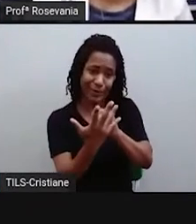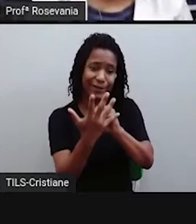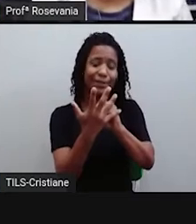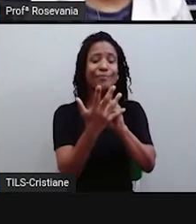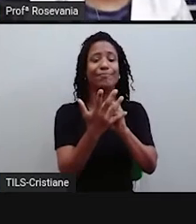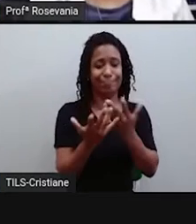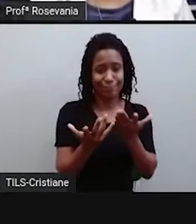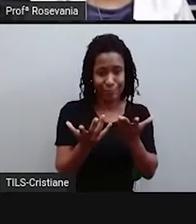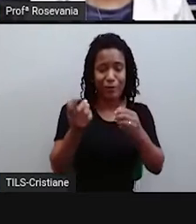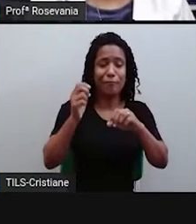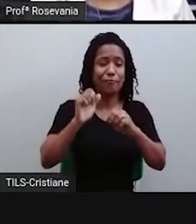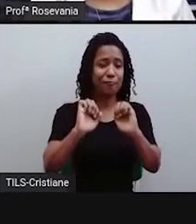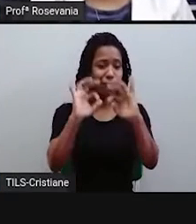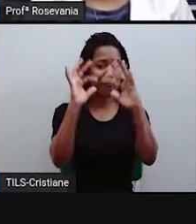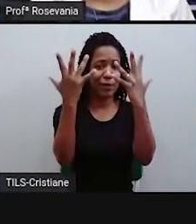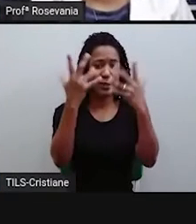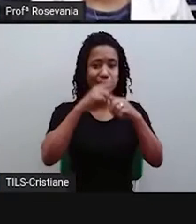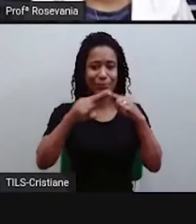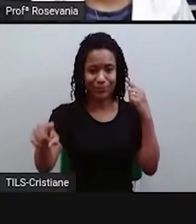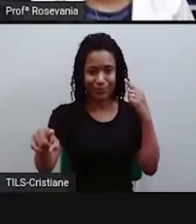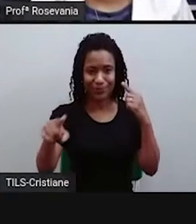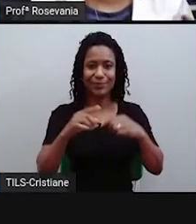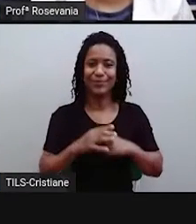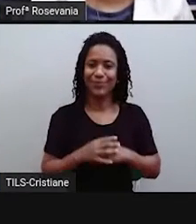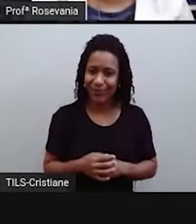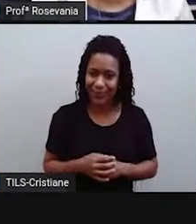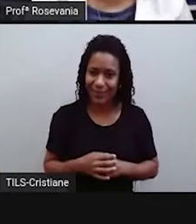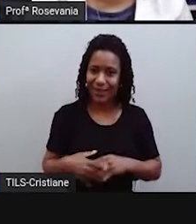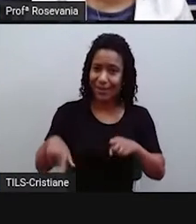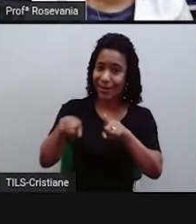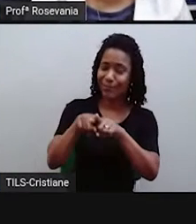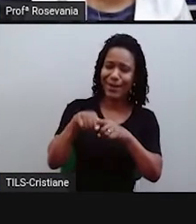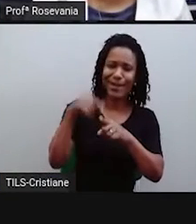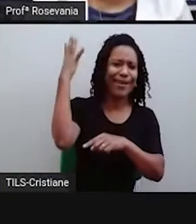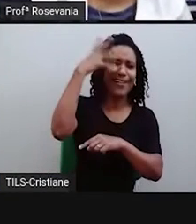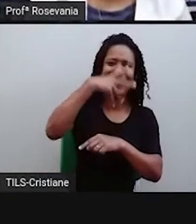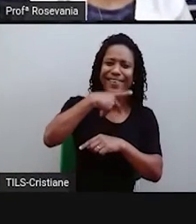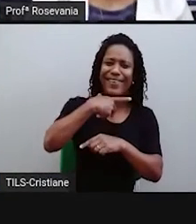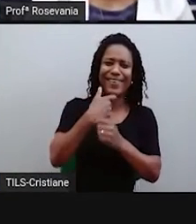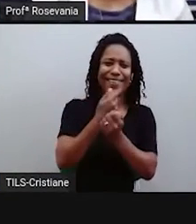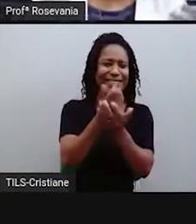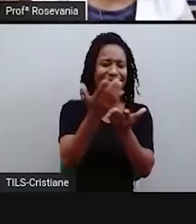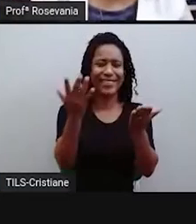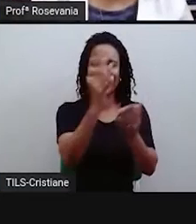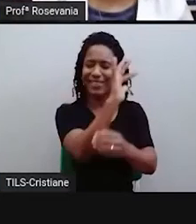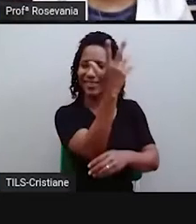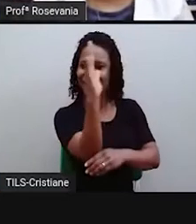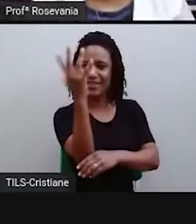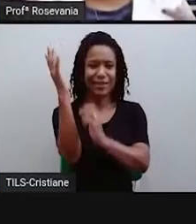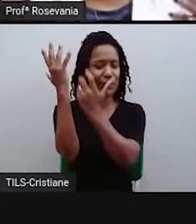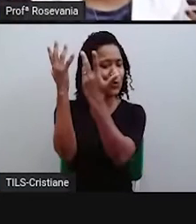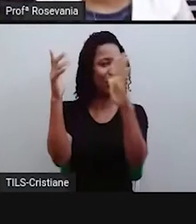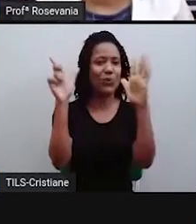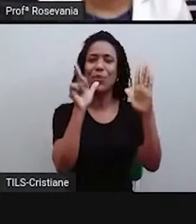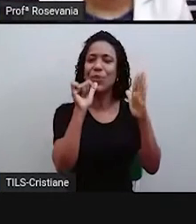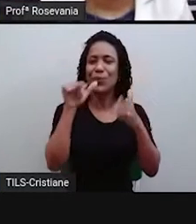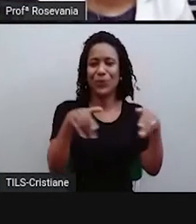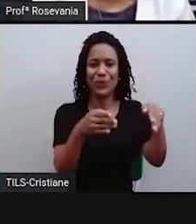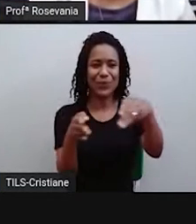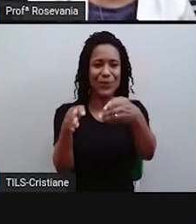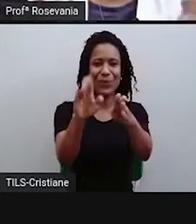essas festinhas. E falei também dessa beleza natural que a gente tem, né, muitos rios, muitas